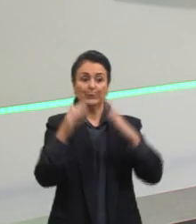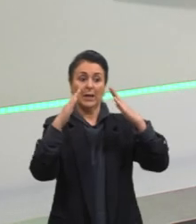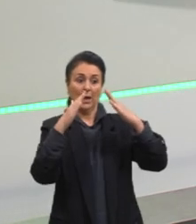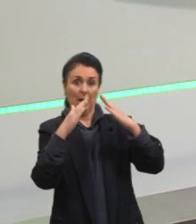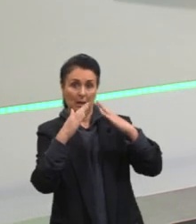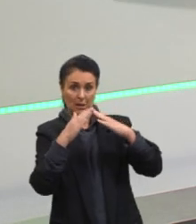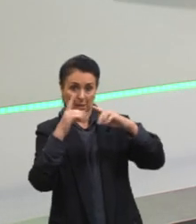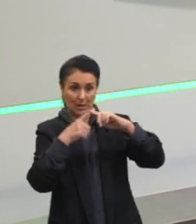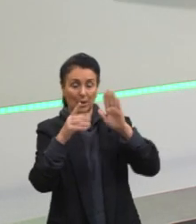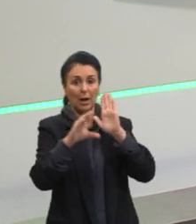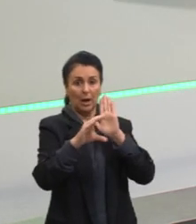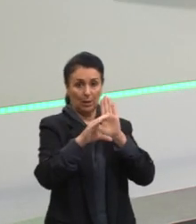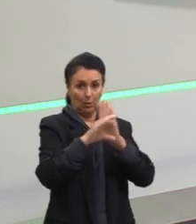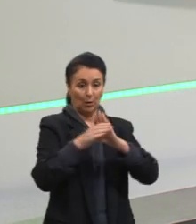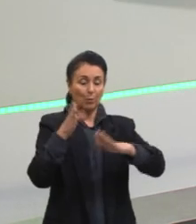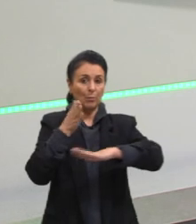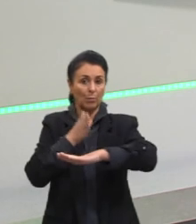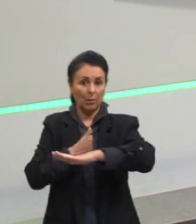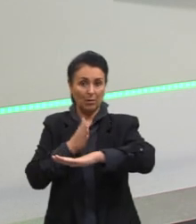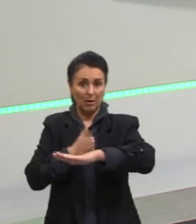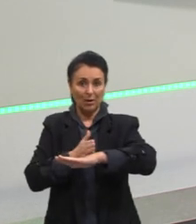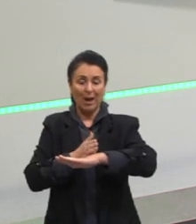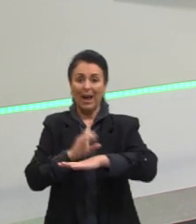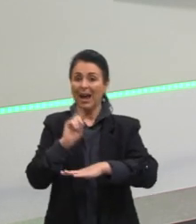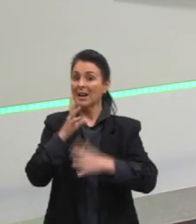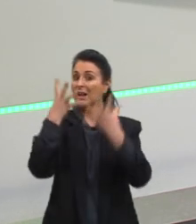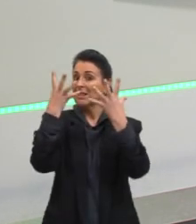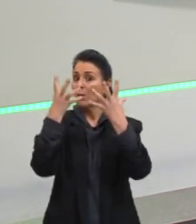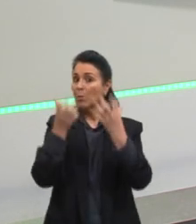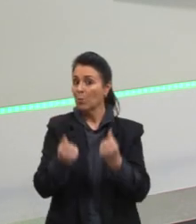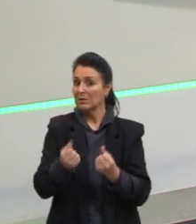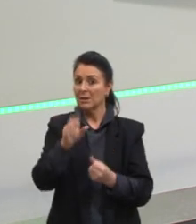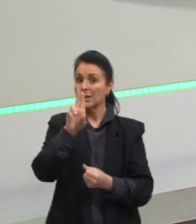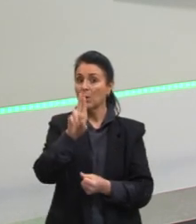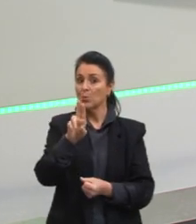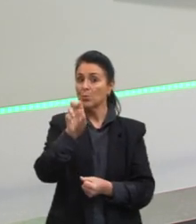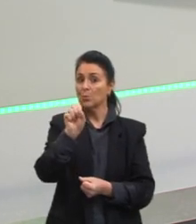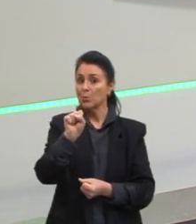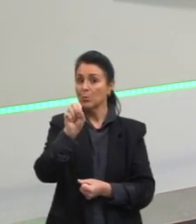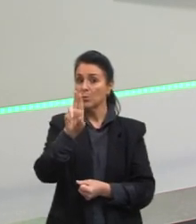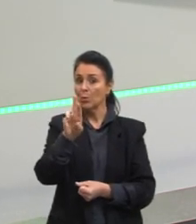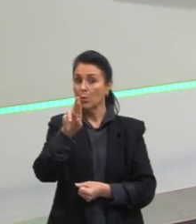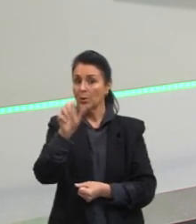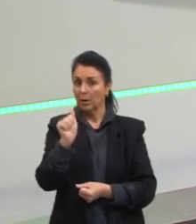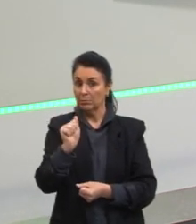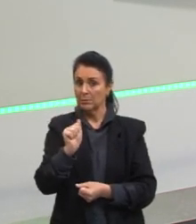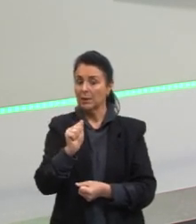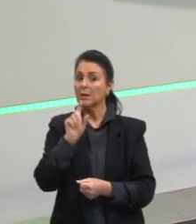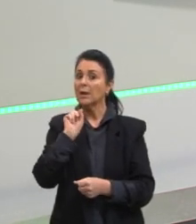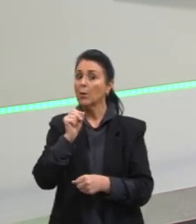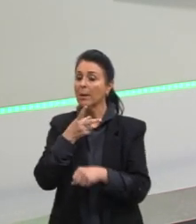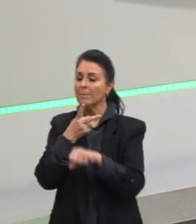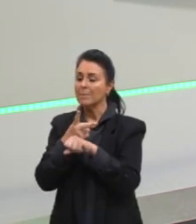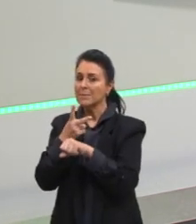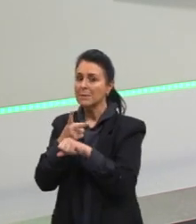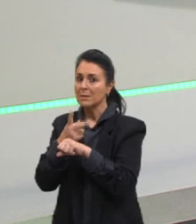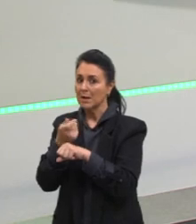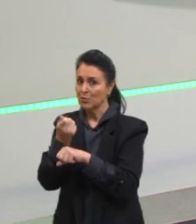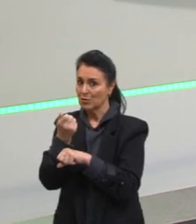medieval, ela condena a usura, que é a prática de empréstimos com juros.